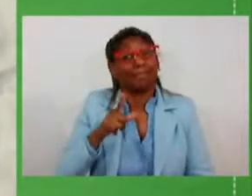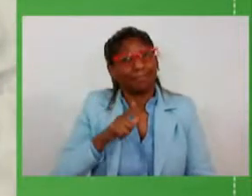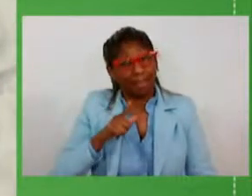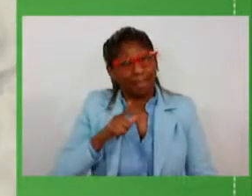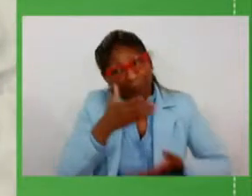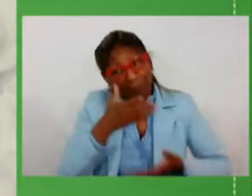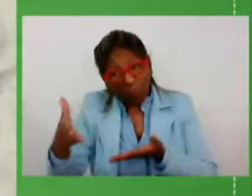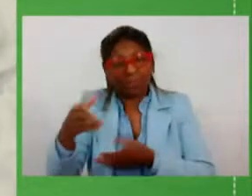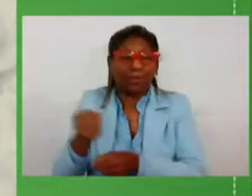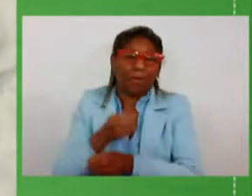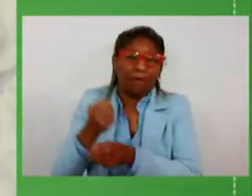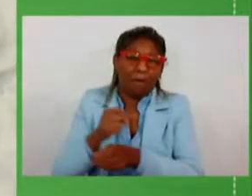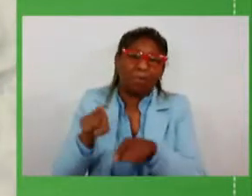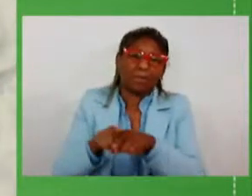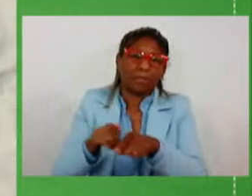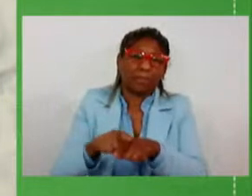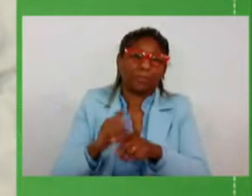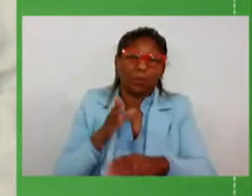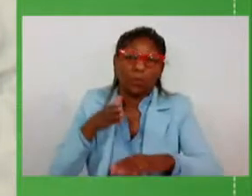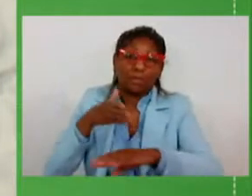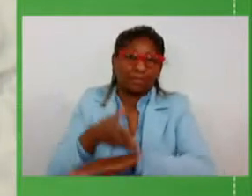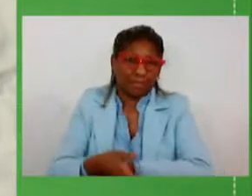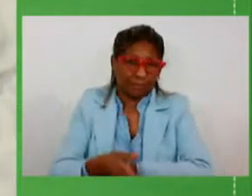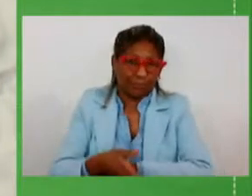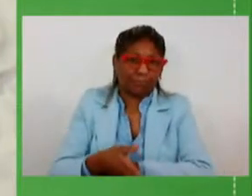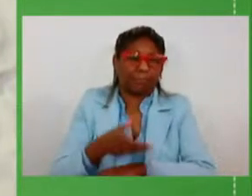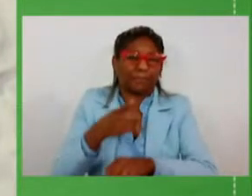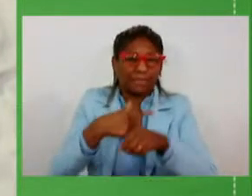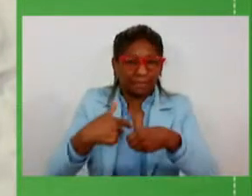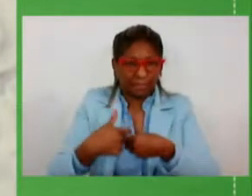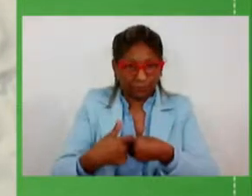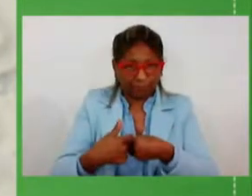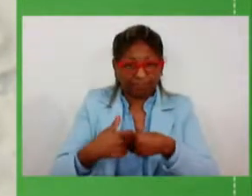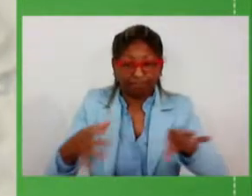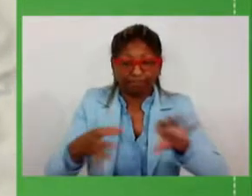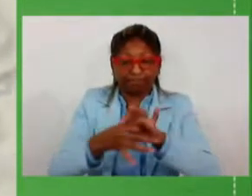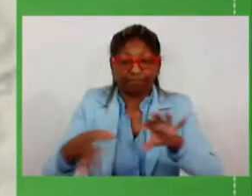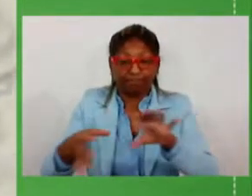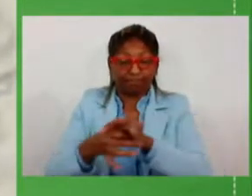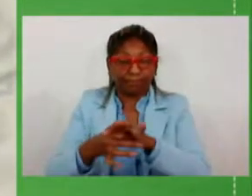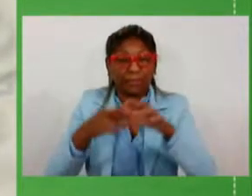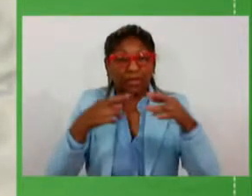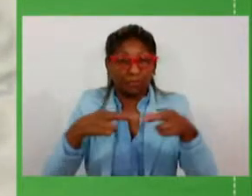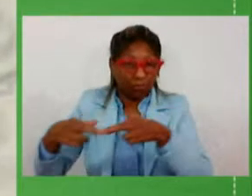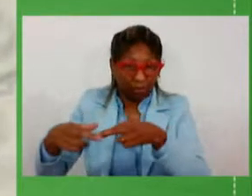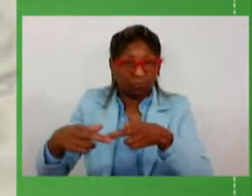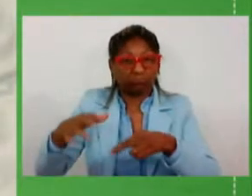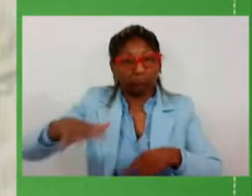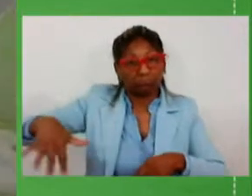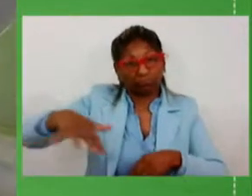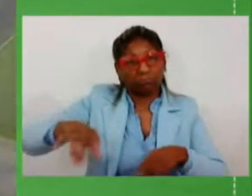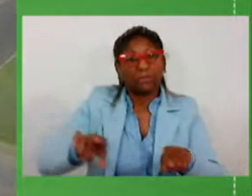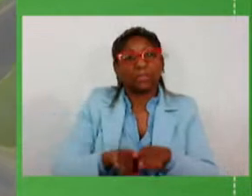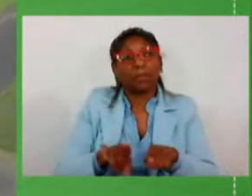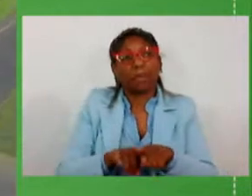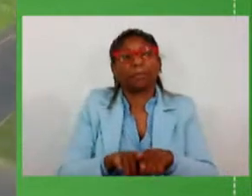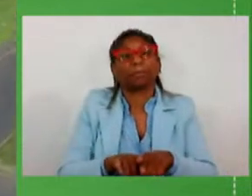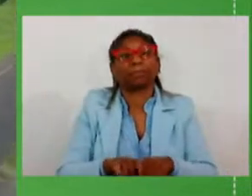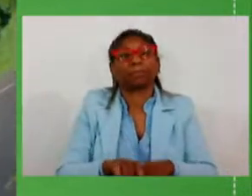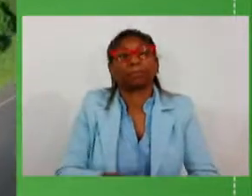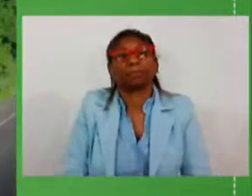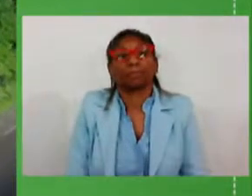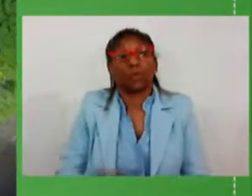do acesso de Travesseiro. Ligações regionais nesta região Funcional 2